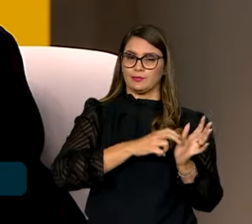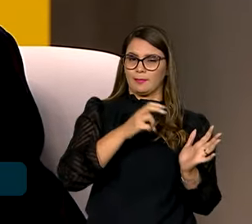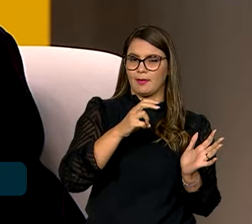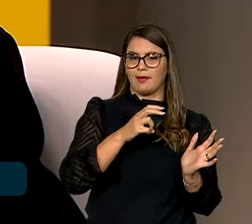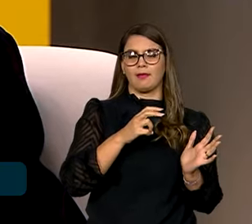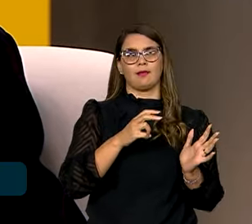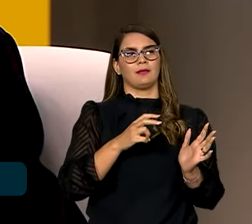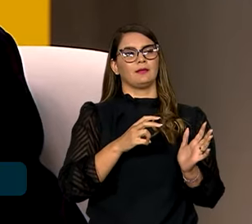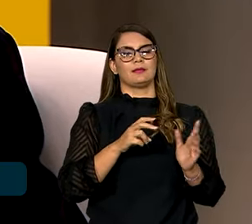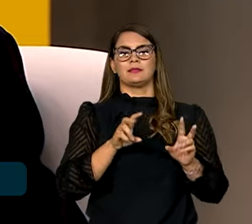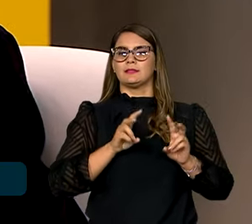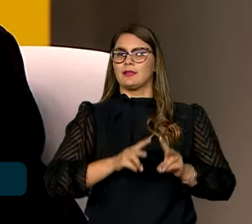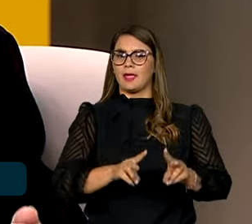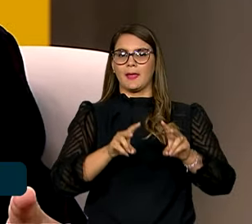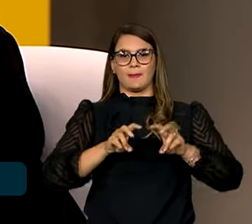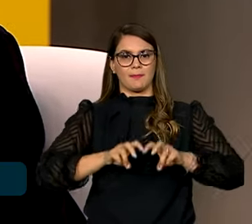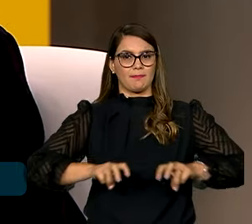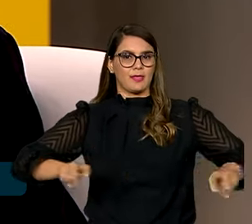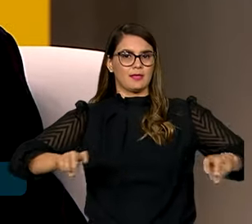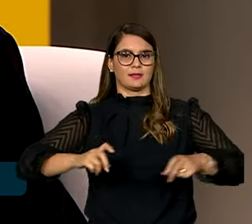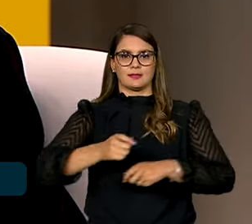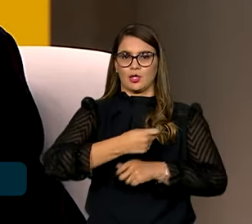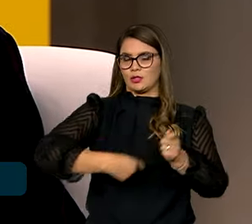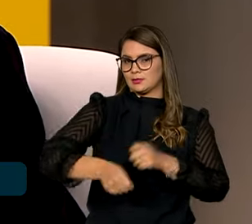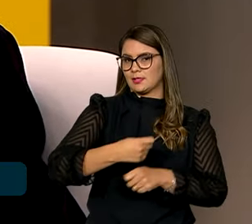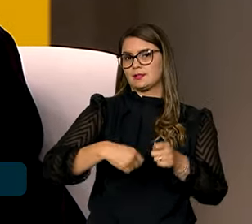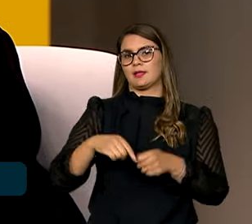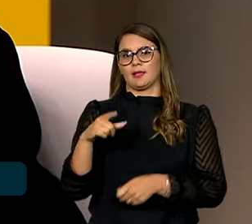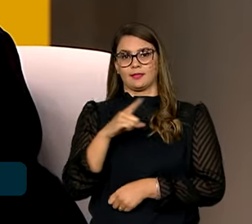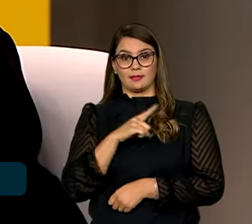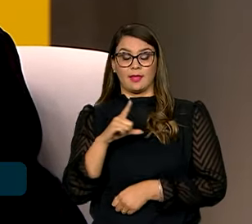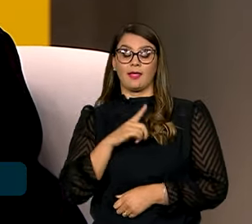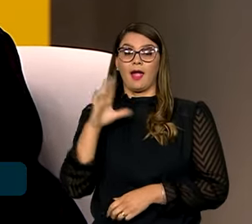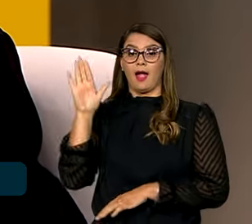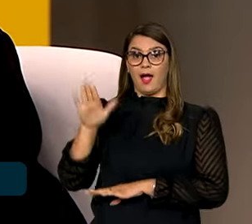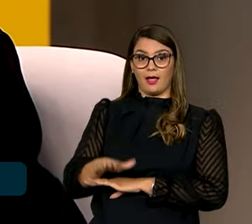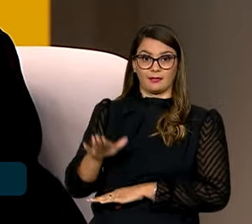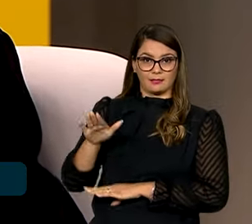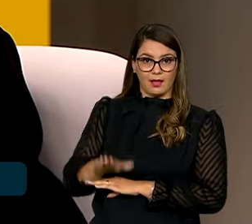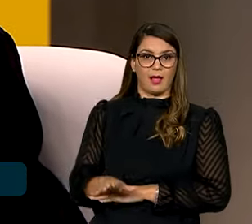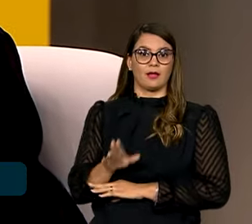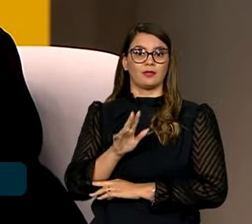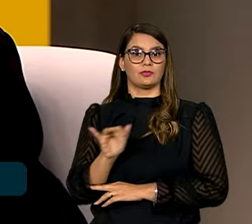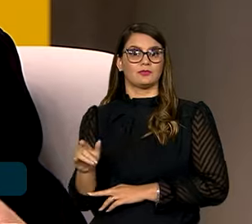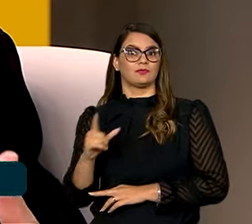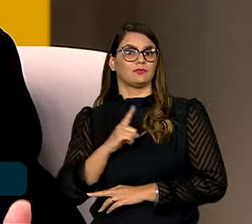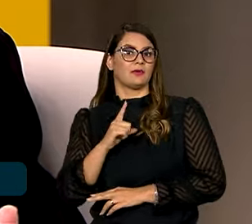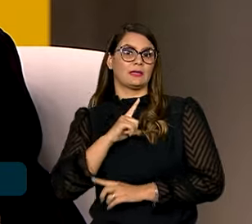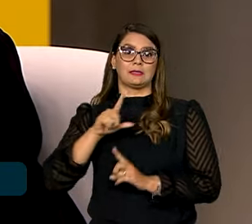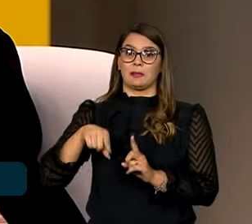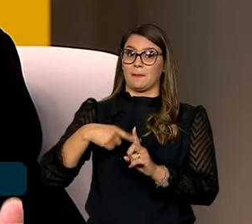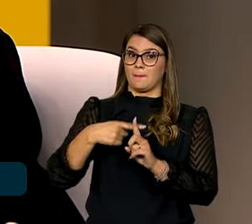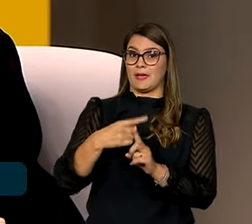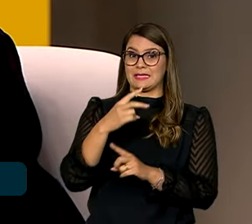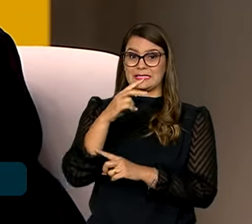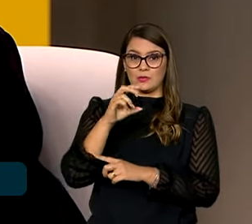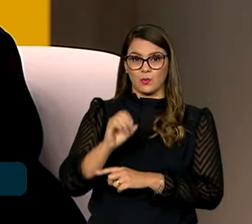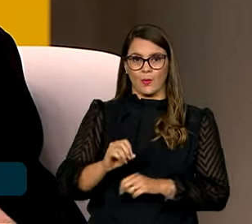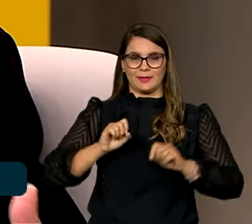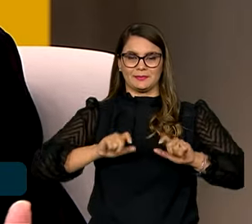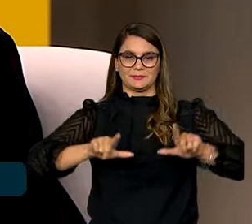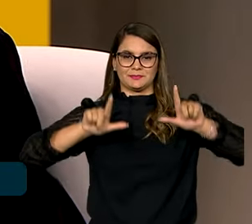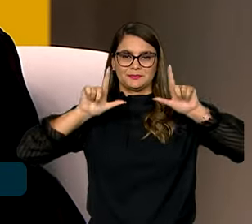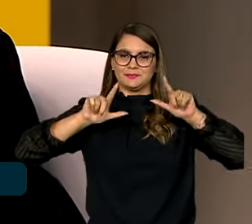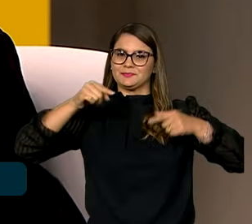sempre mesas de negociação, são rodadas de negócios. E na parte da tarde nós vamos ter mais de 50 painéis